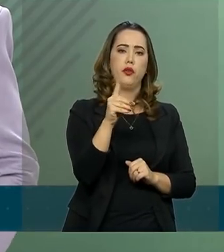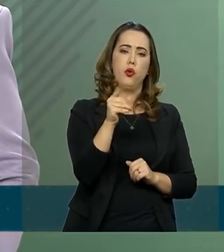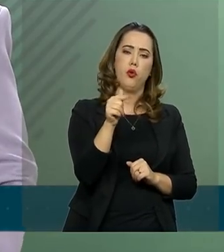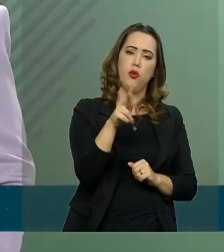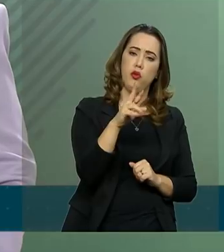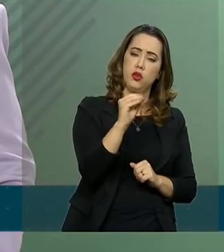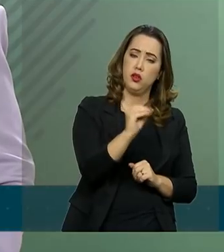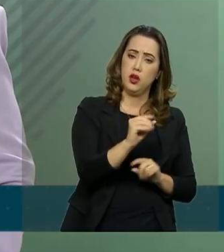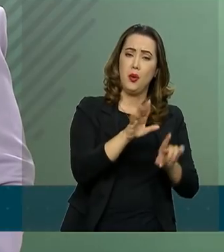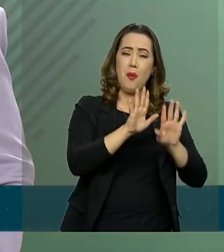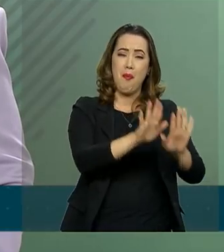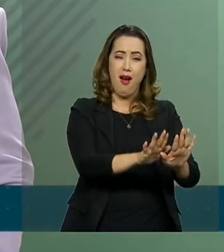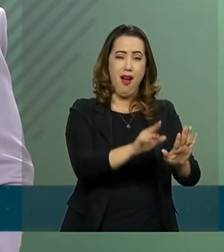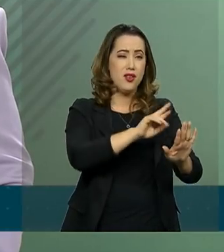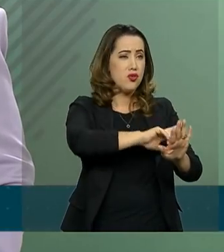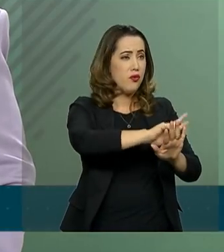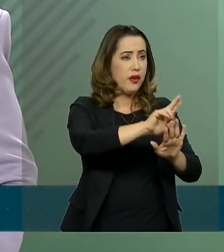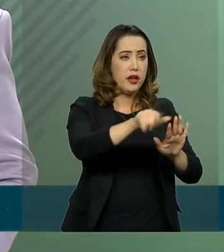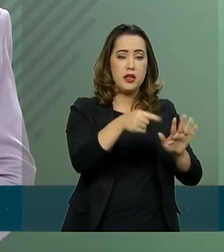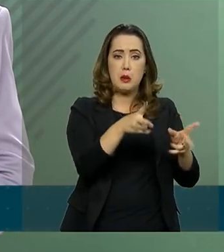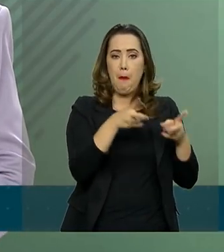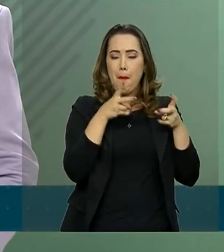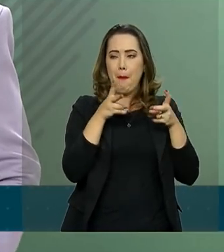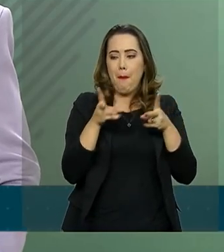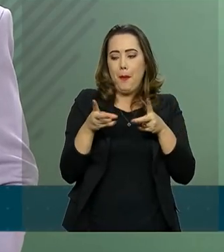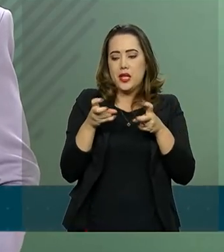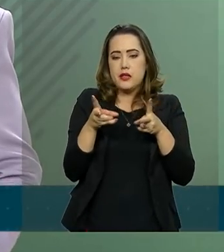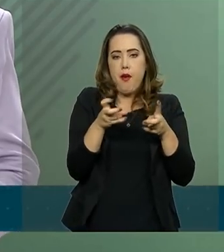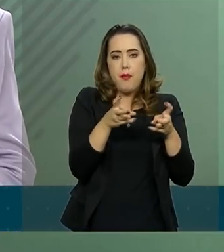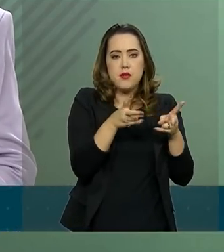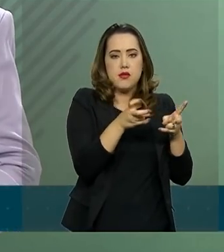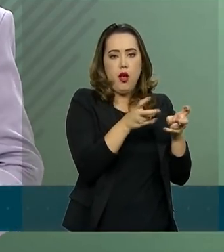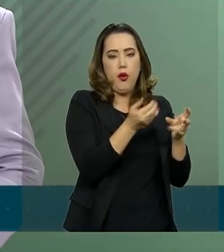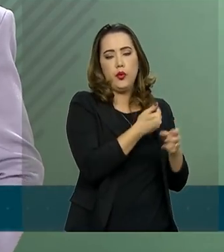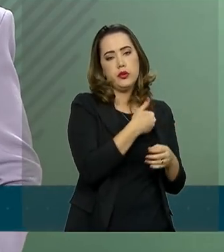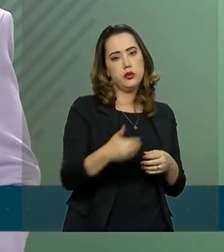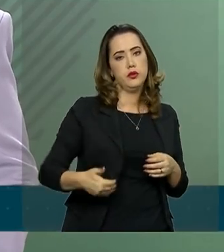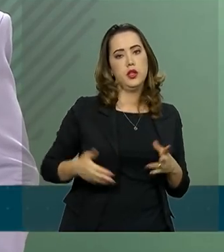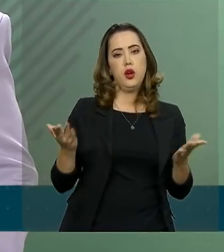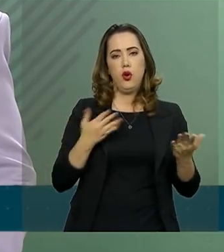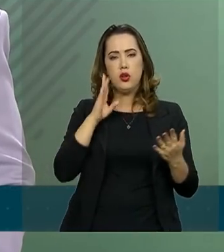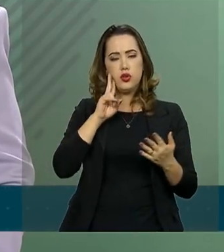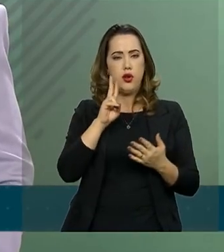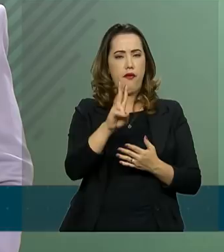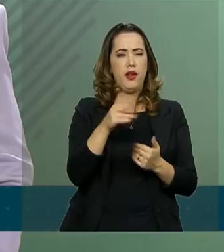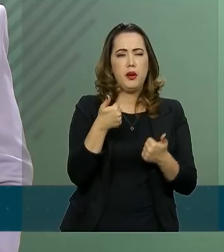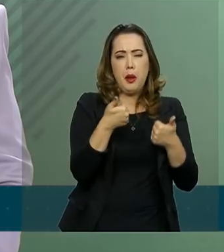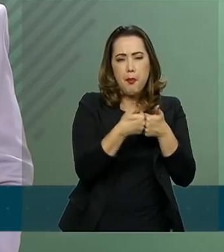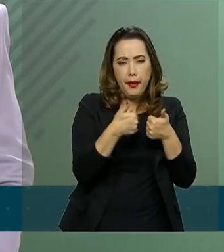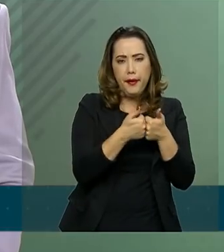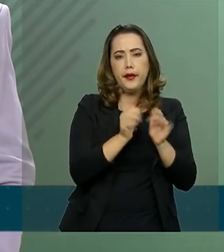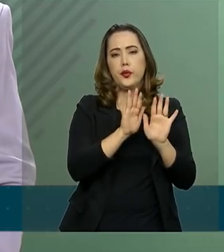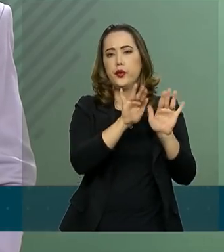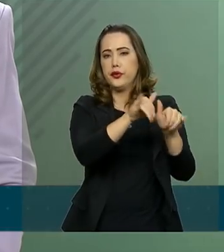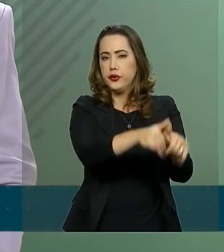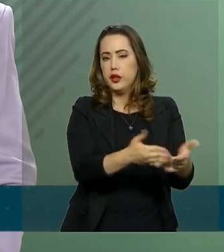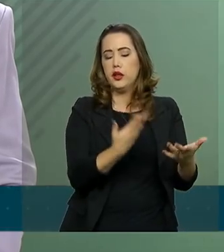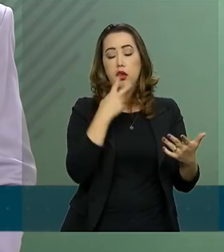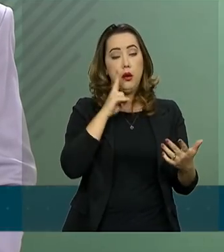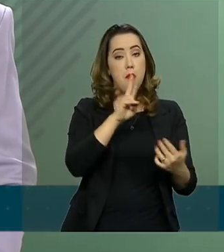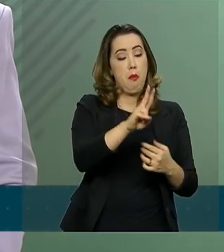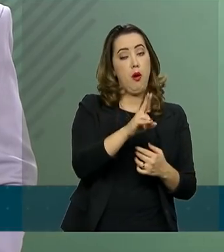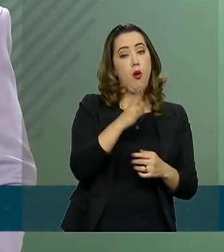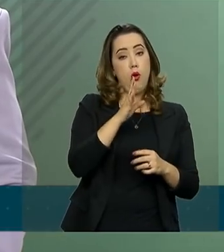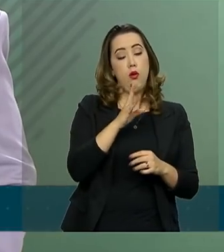pacote de percepções do governo, agora na reta final, já vendo a linha de chegada que podem colaborar